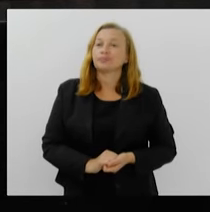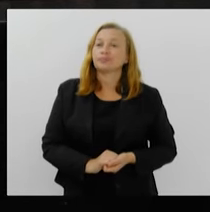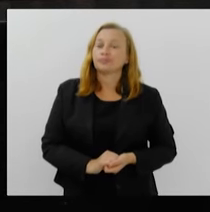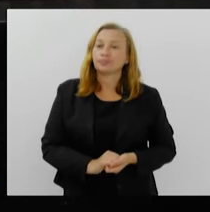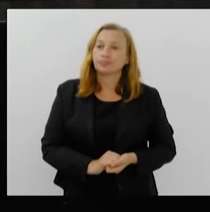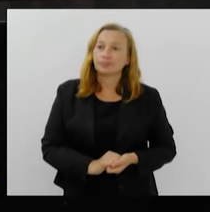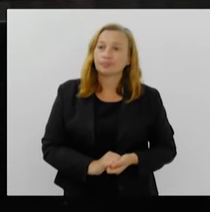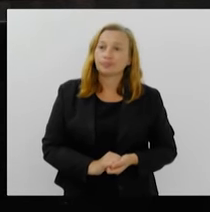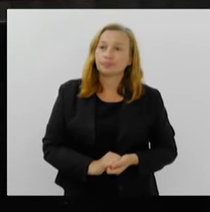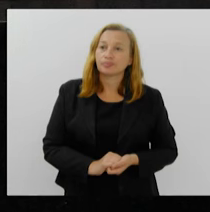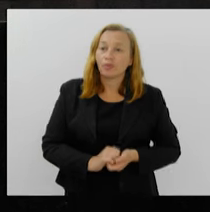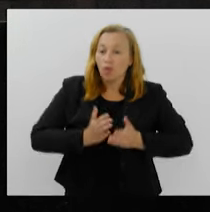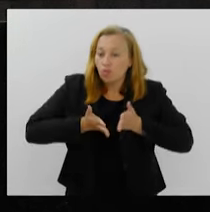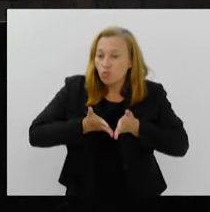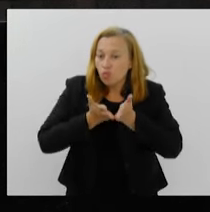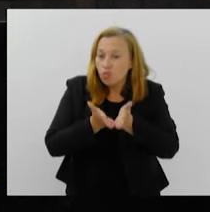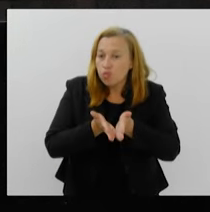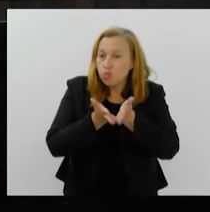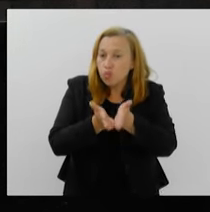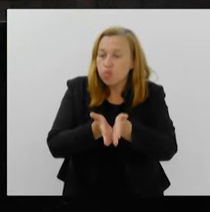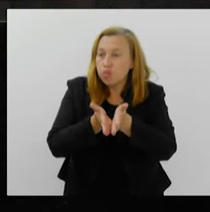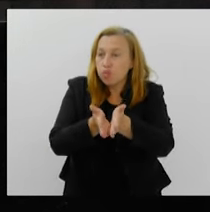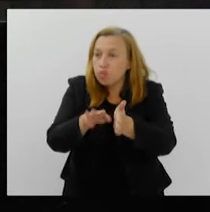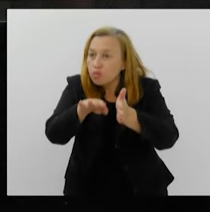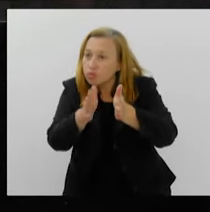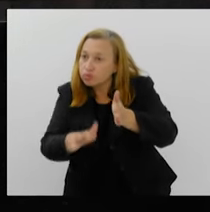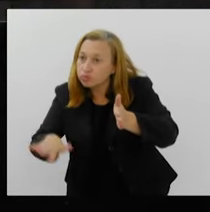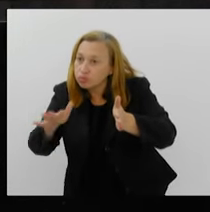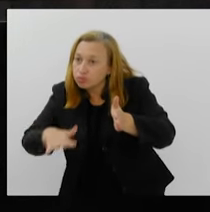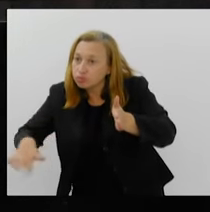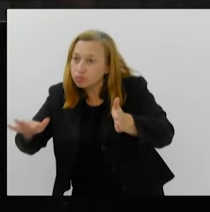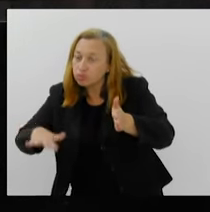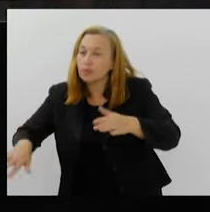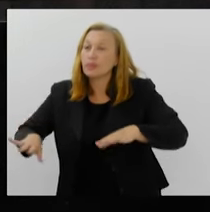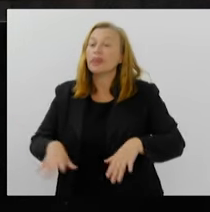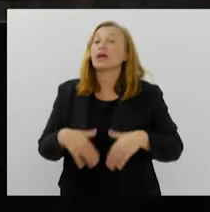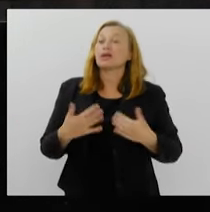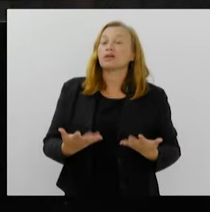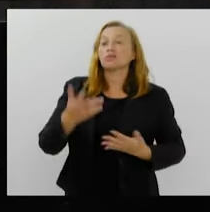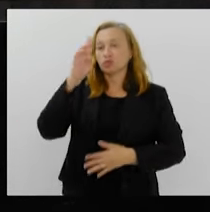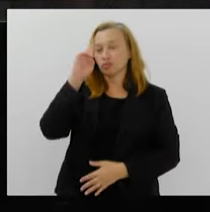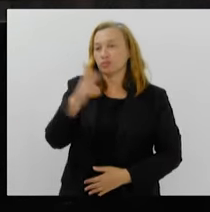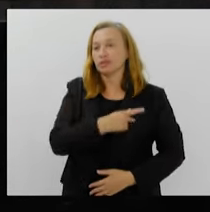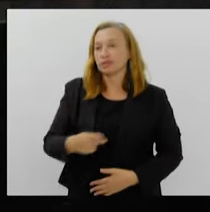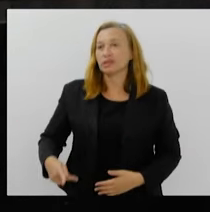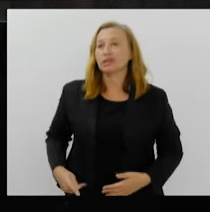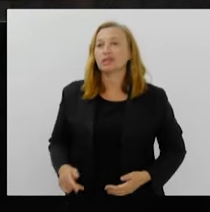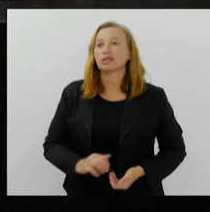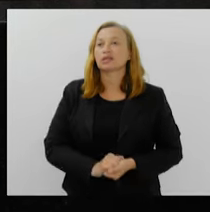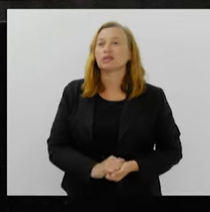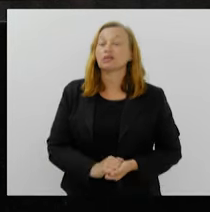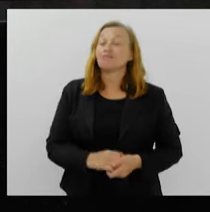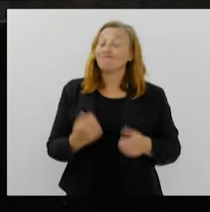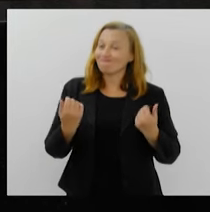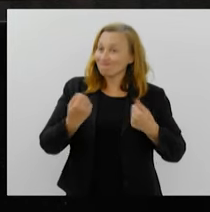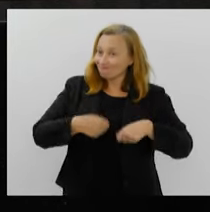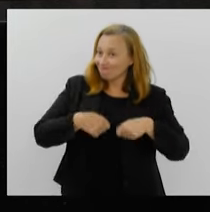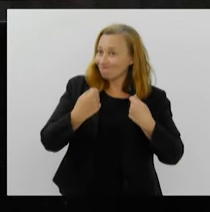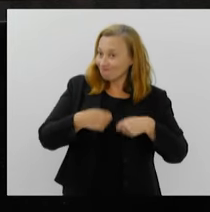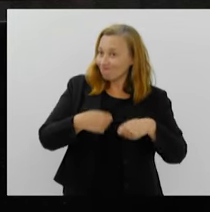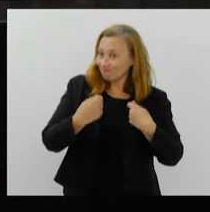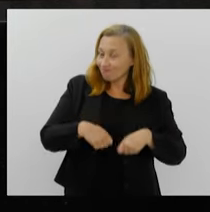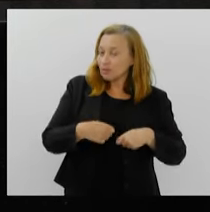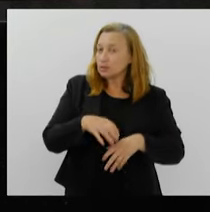o Oceano Atlântico. Dito isso, senhor presidente, é necessário